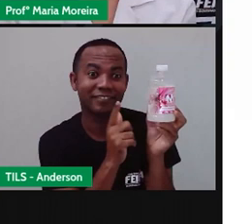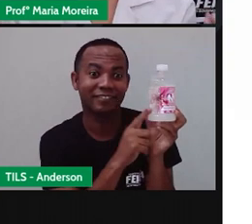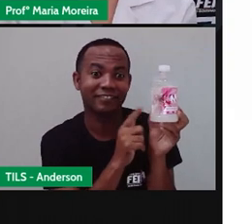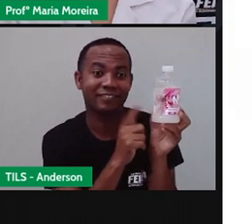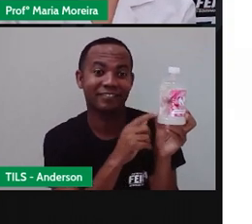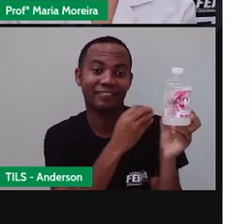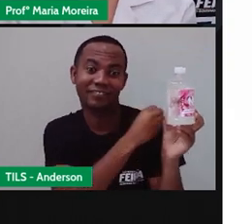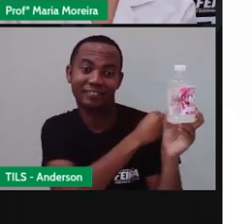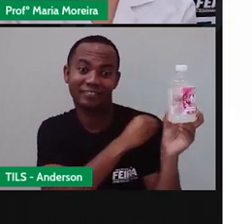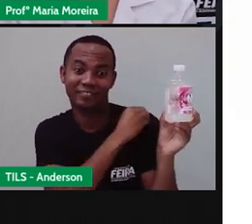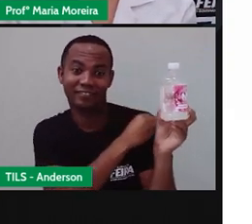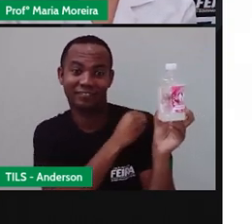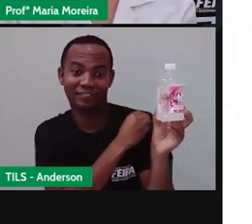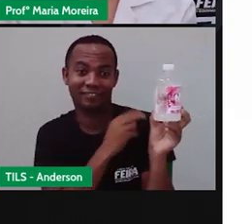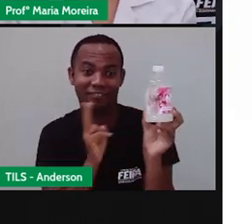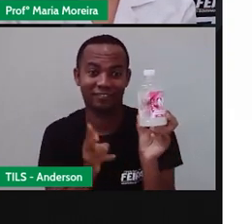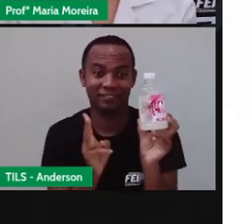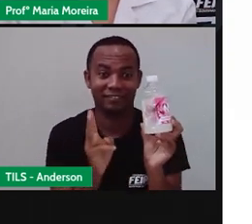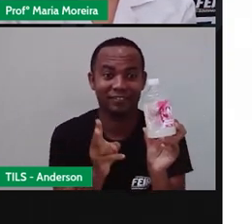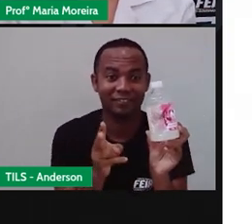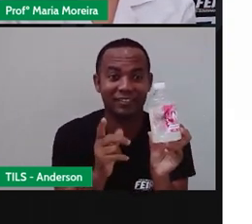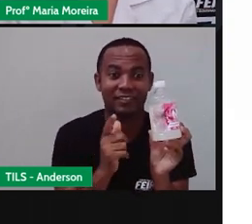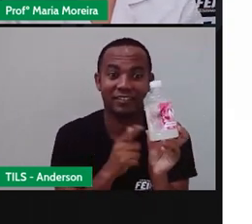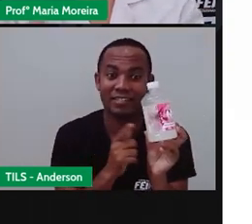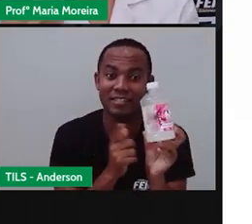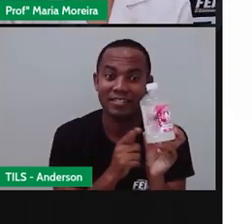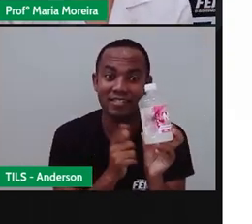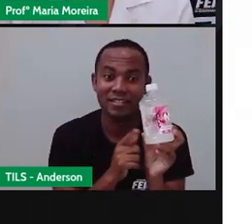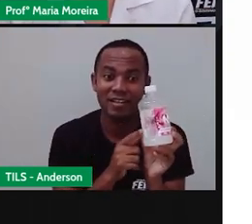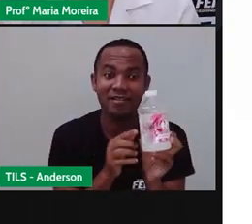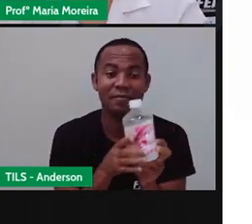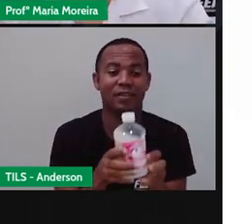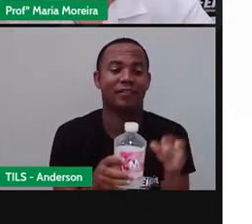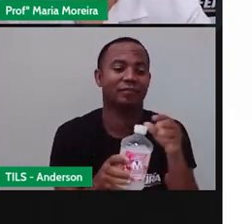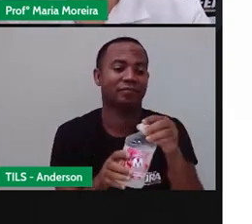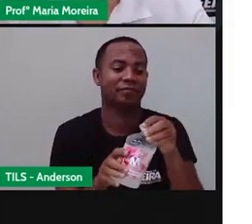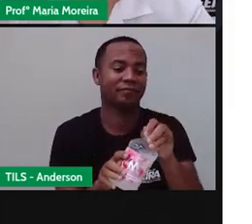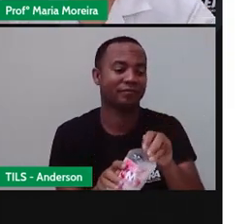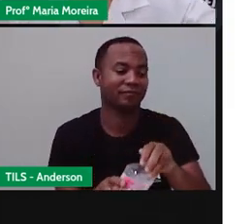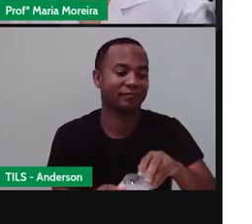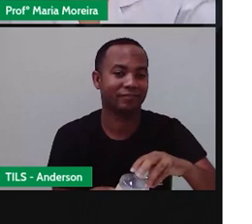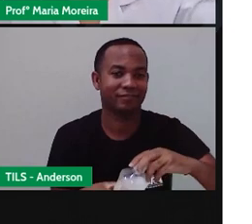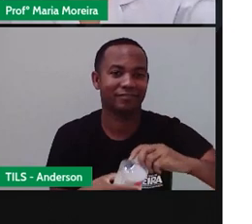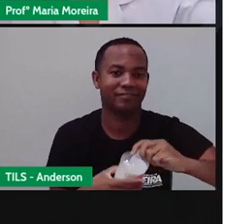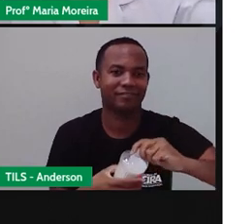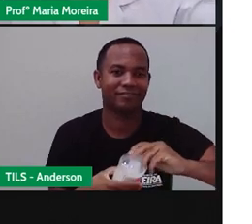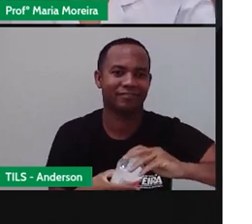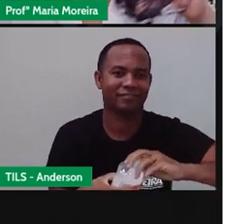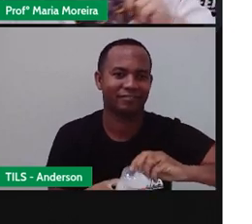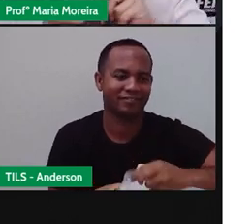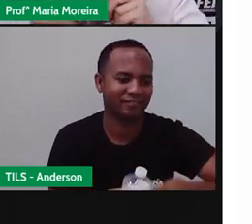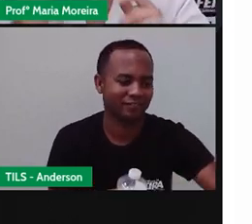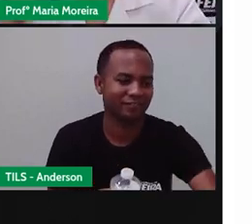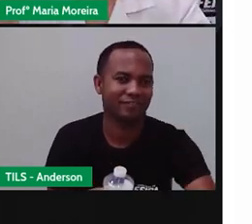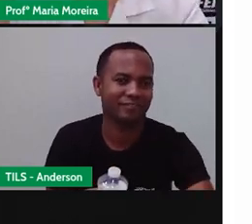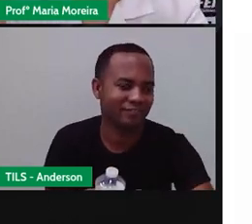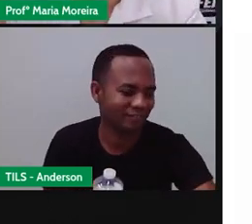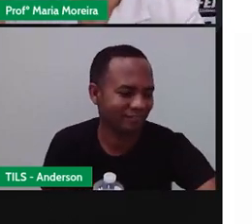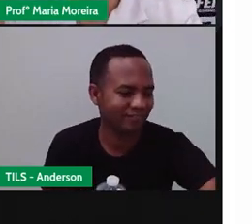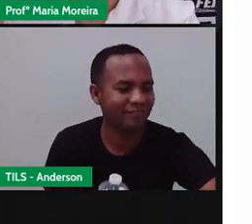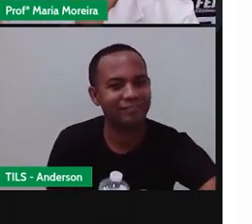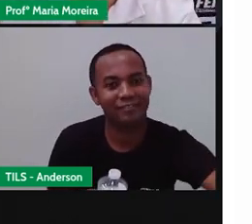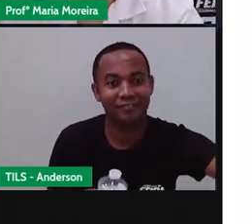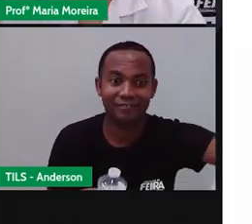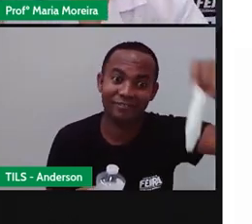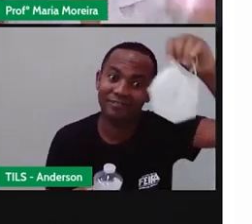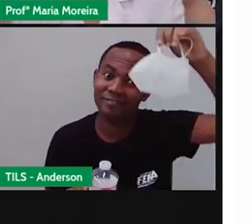protejam, pratiquem o distanciamento social, tá? E usem máscara. Vou trazer até minha máscara aqui pra ele não dizer que eu não estou